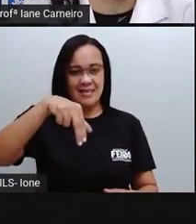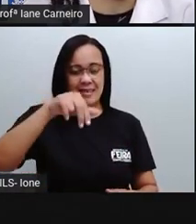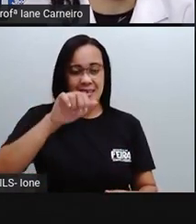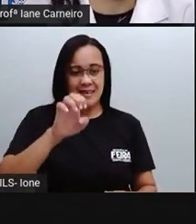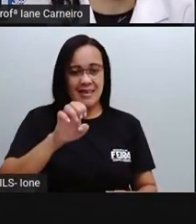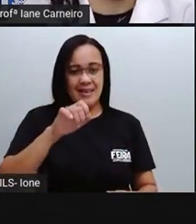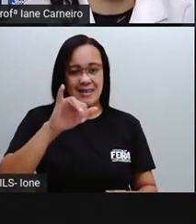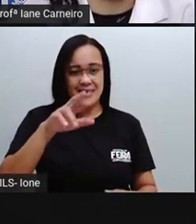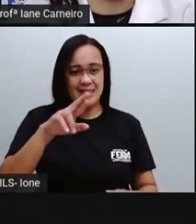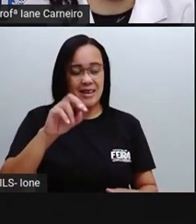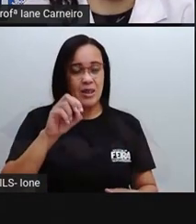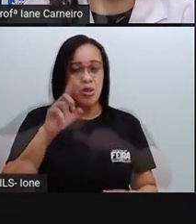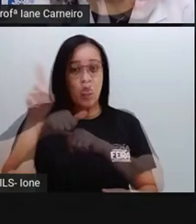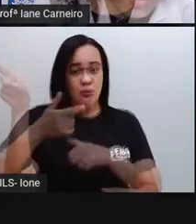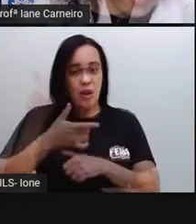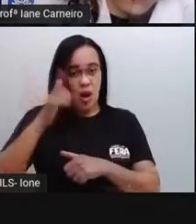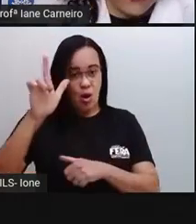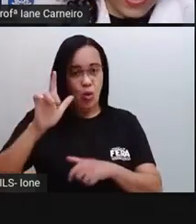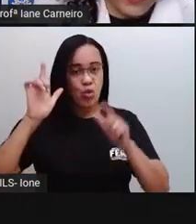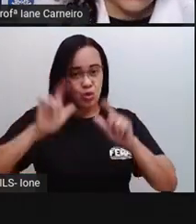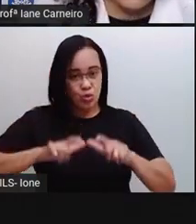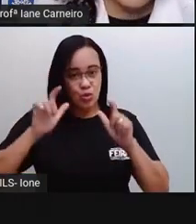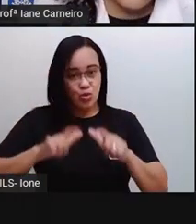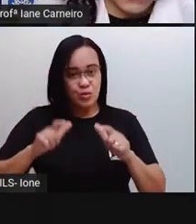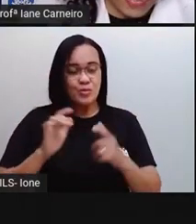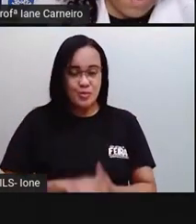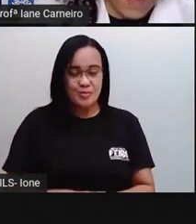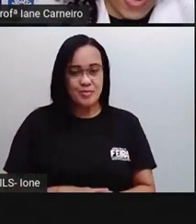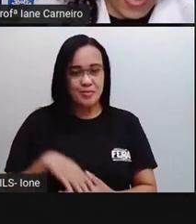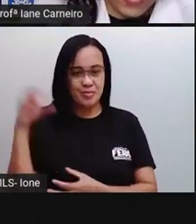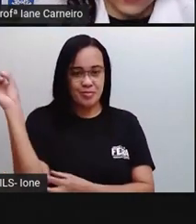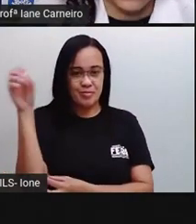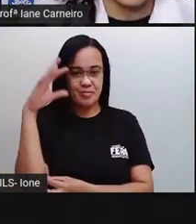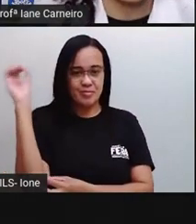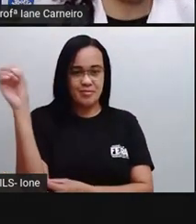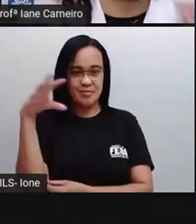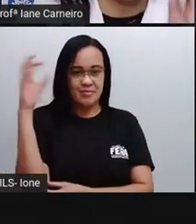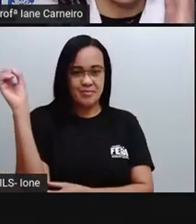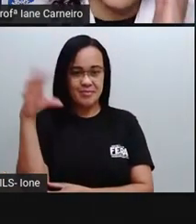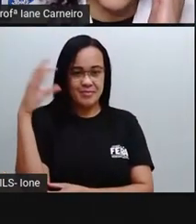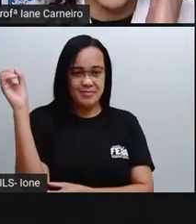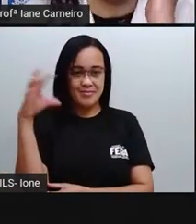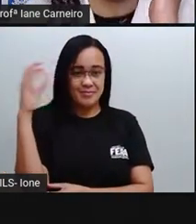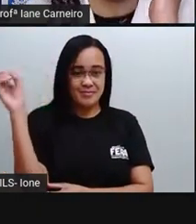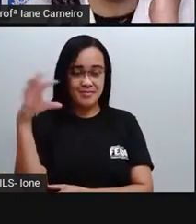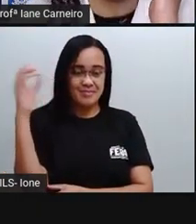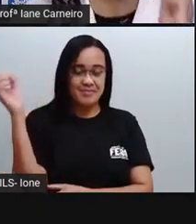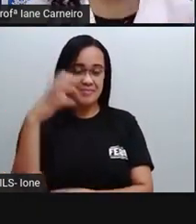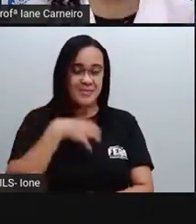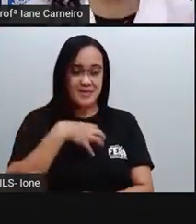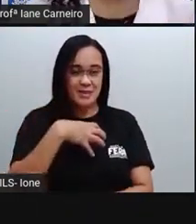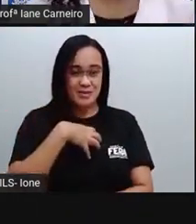no Pernambuco, tá certo? Farol da Barra, lá em Salvador, tá bom?